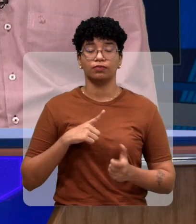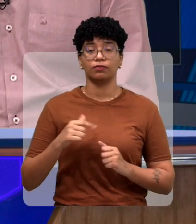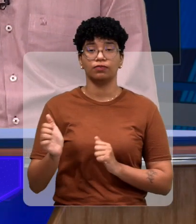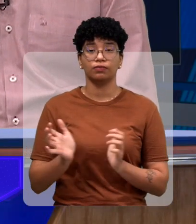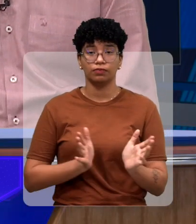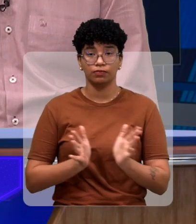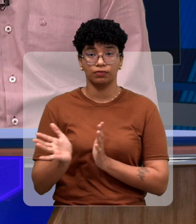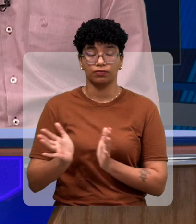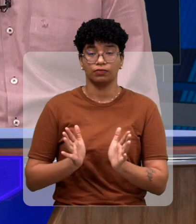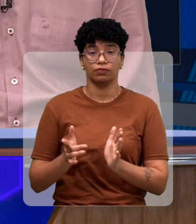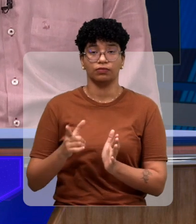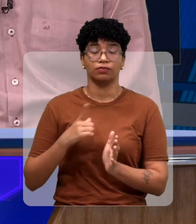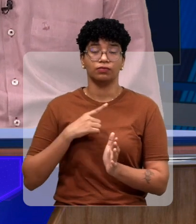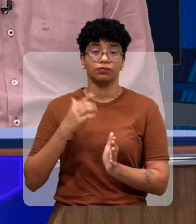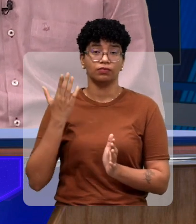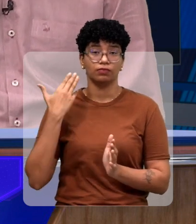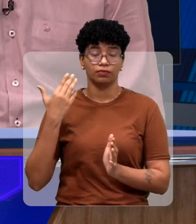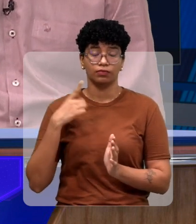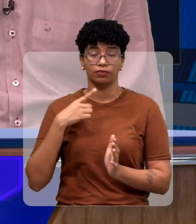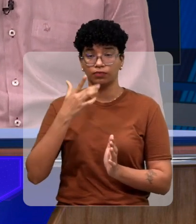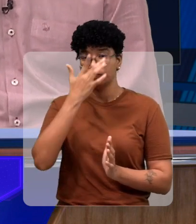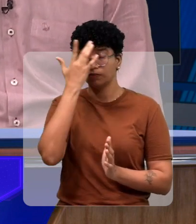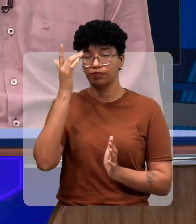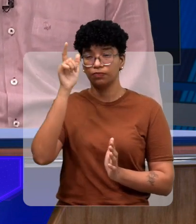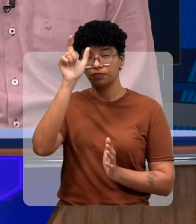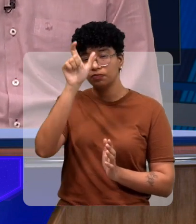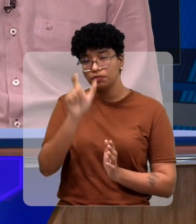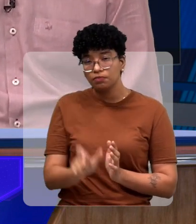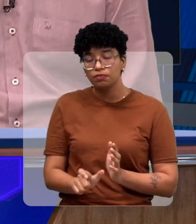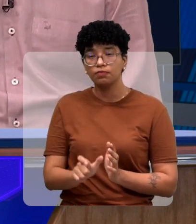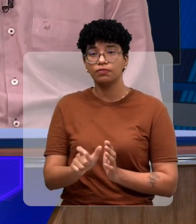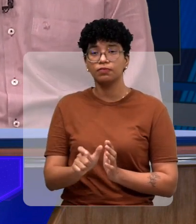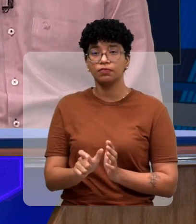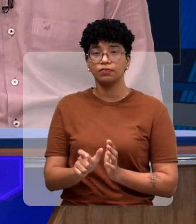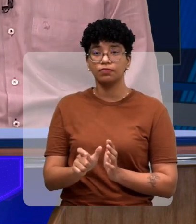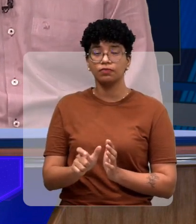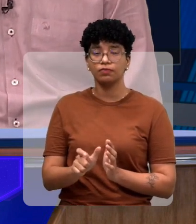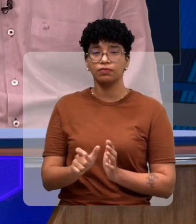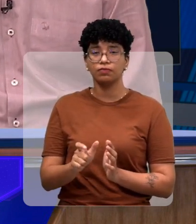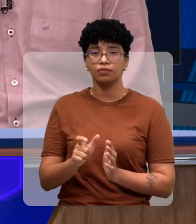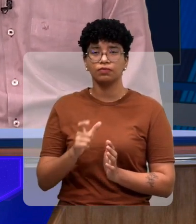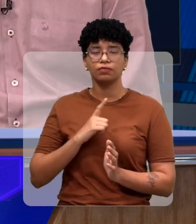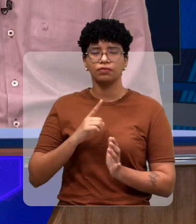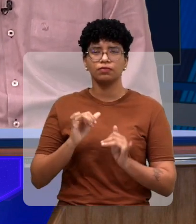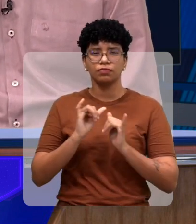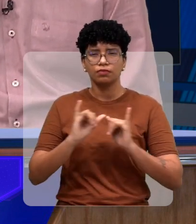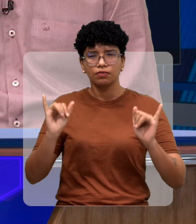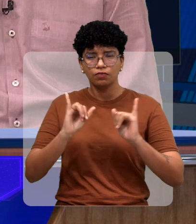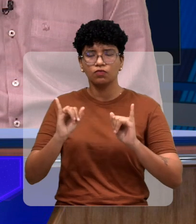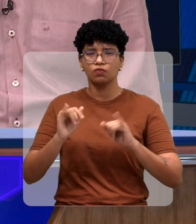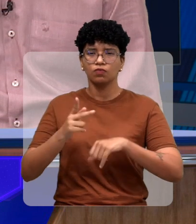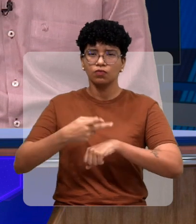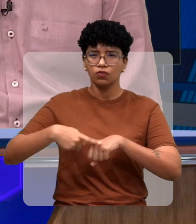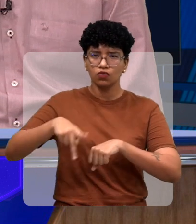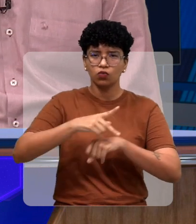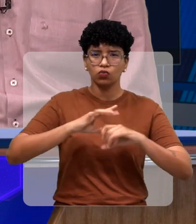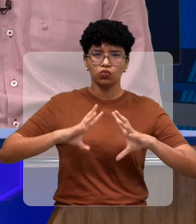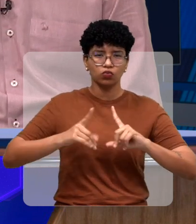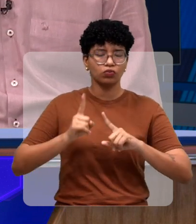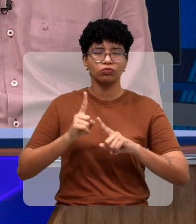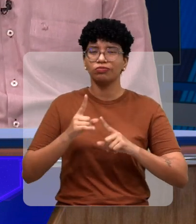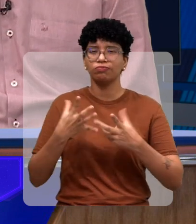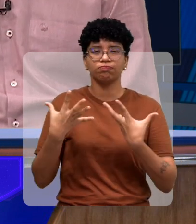acessibilidade. Recentemente, nós tivemos um artista que tem repercussão no país inteiro, que